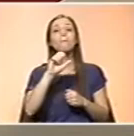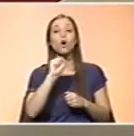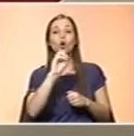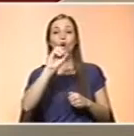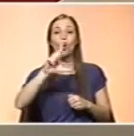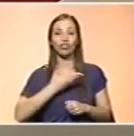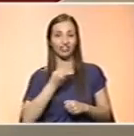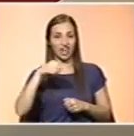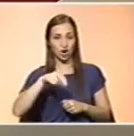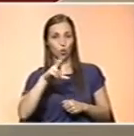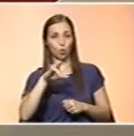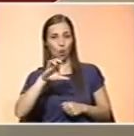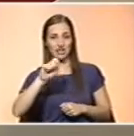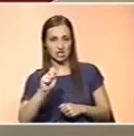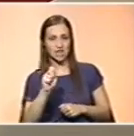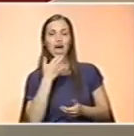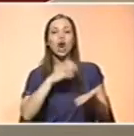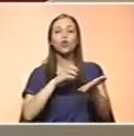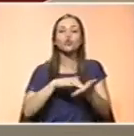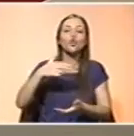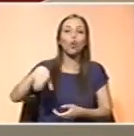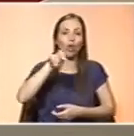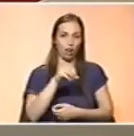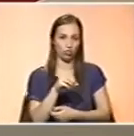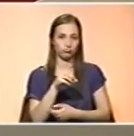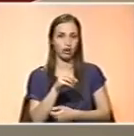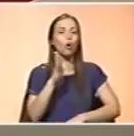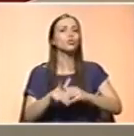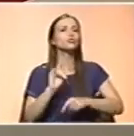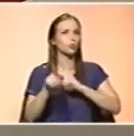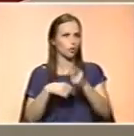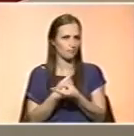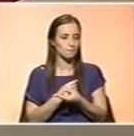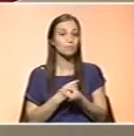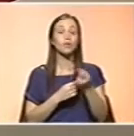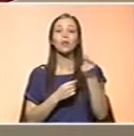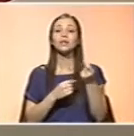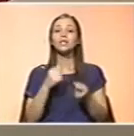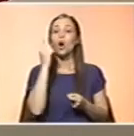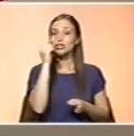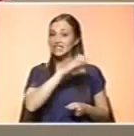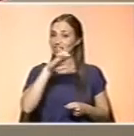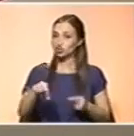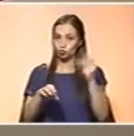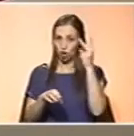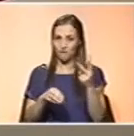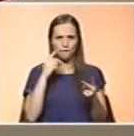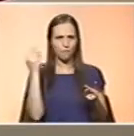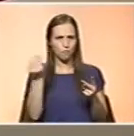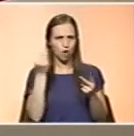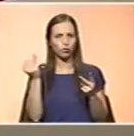arroz dourado. E o que é que aconteceu? Houve dois cientistas muito famosos que